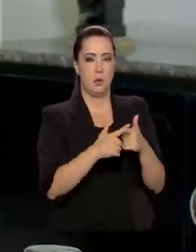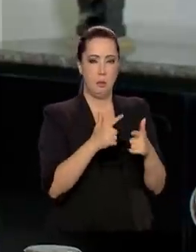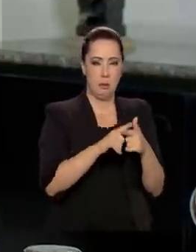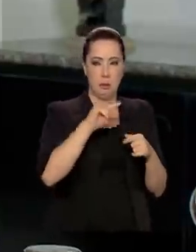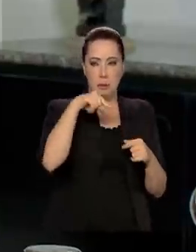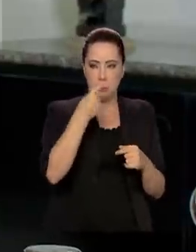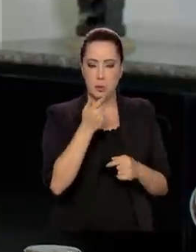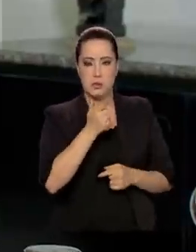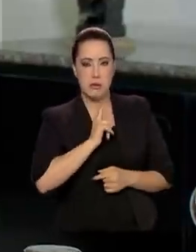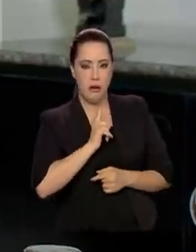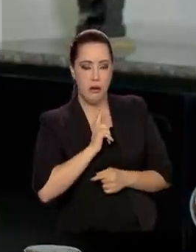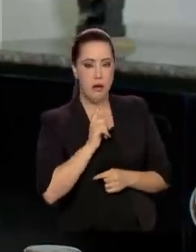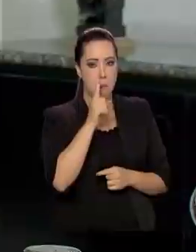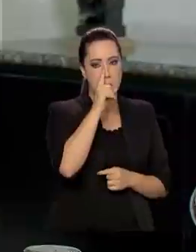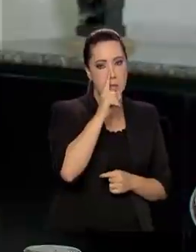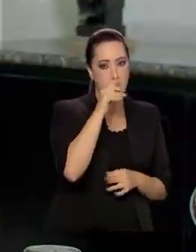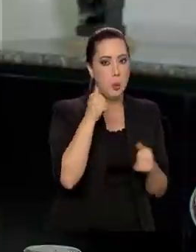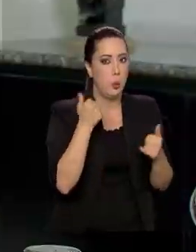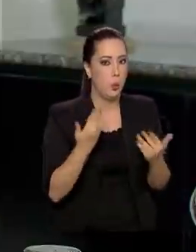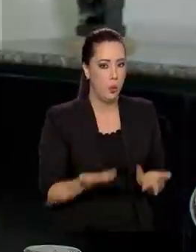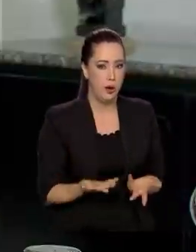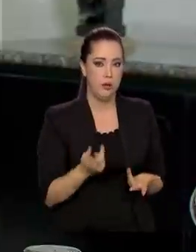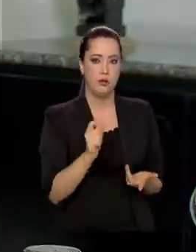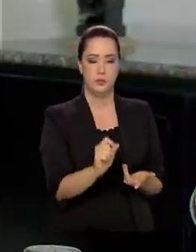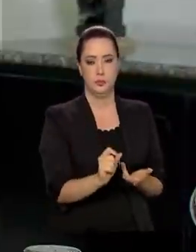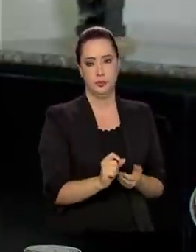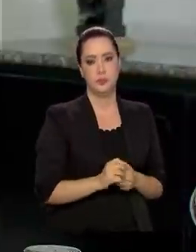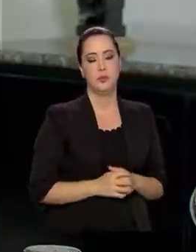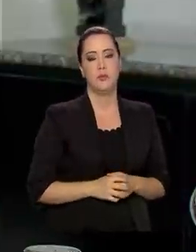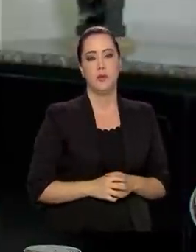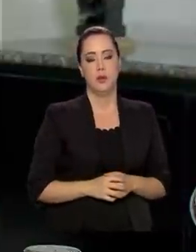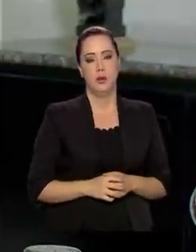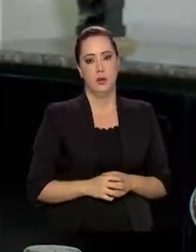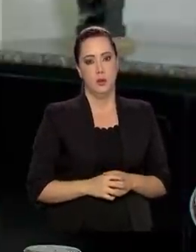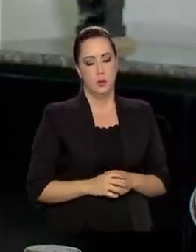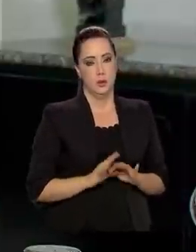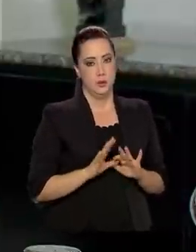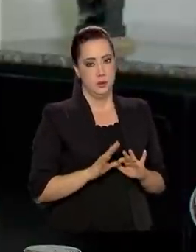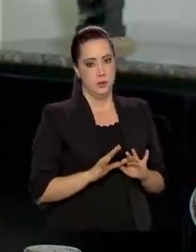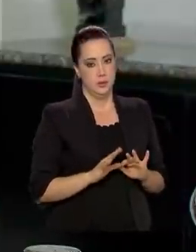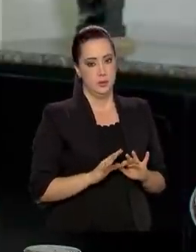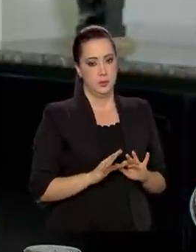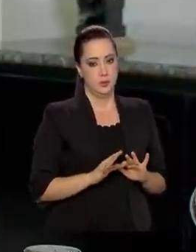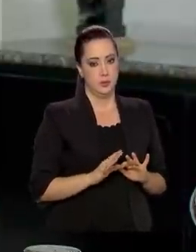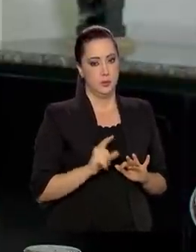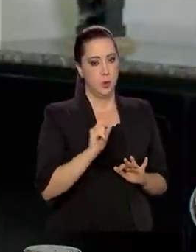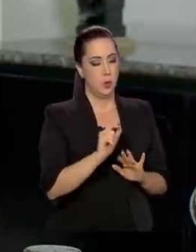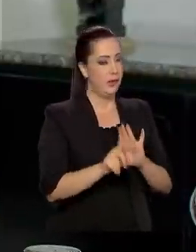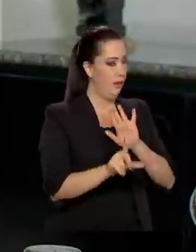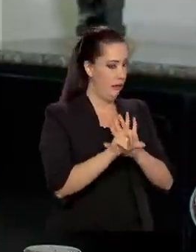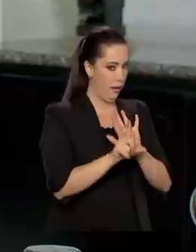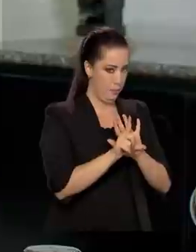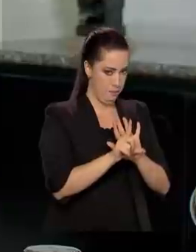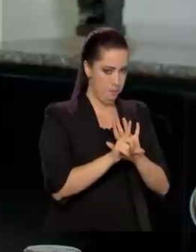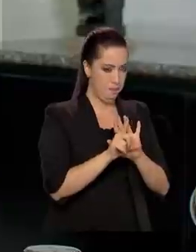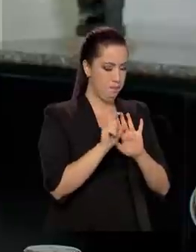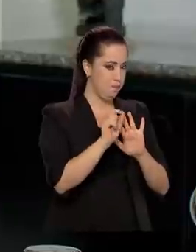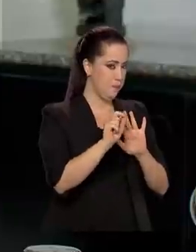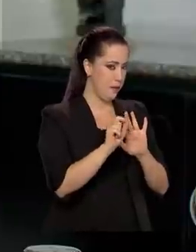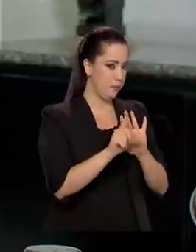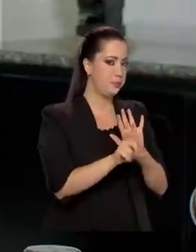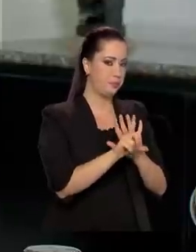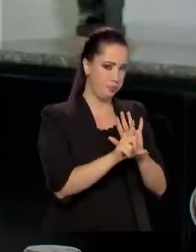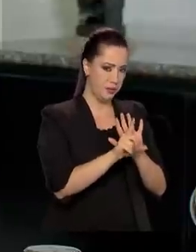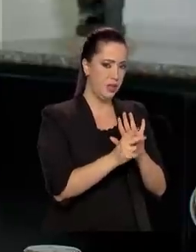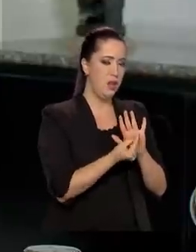riscos que poderiam acontecer em quem tomasse aquela vacina. O que a lei, que